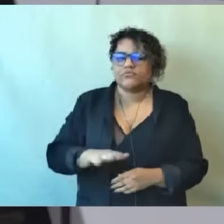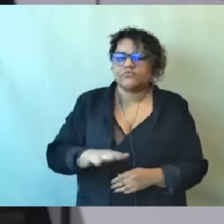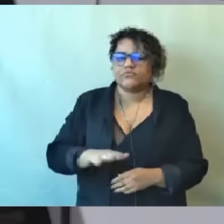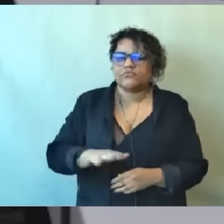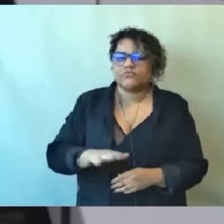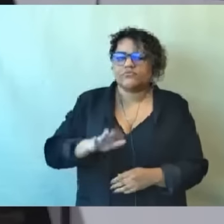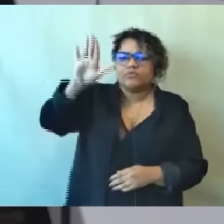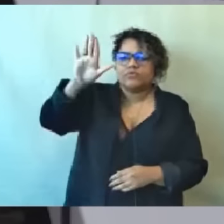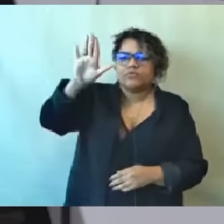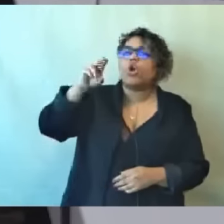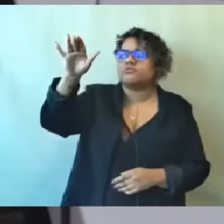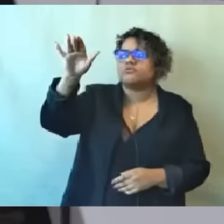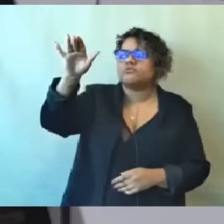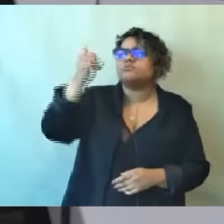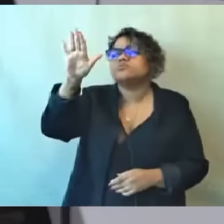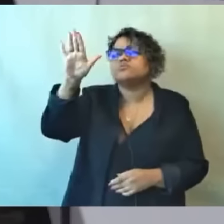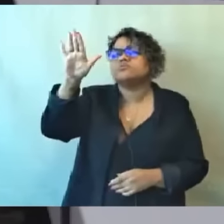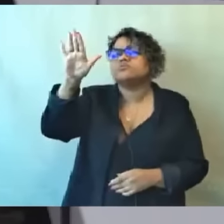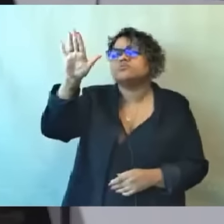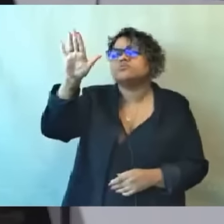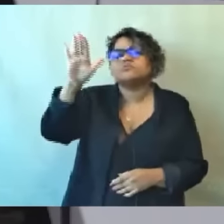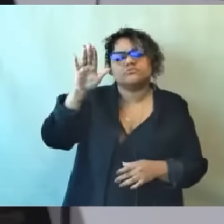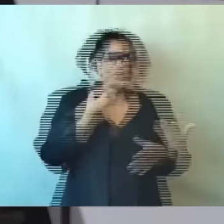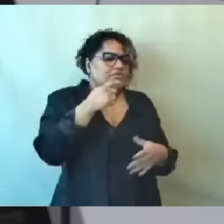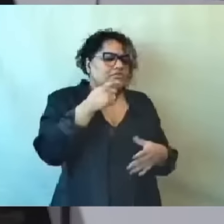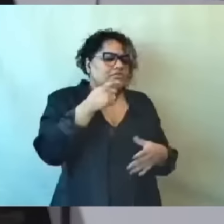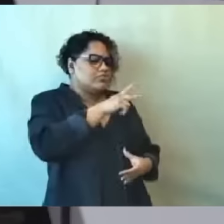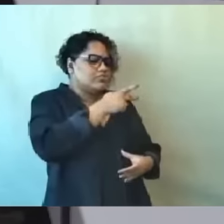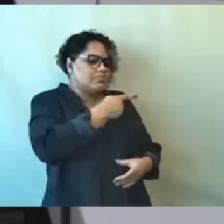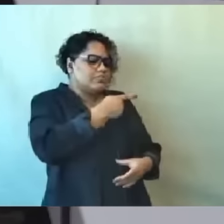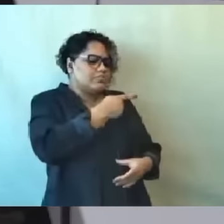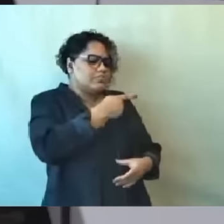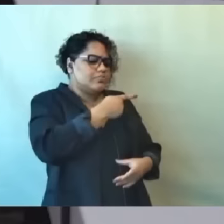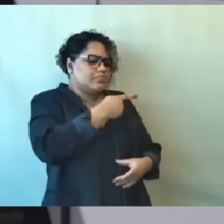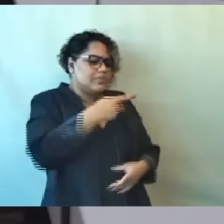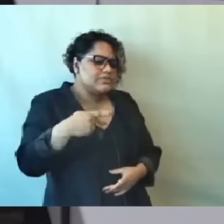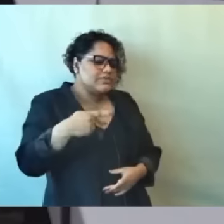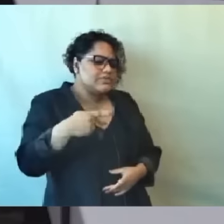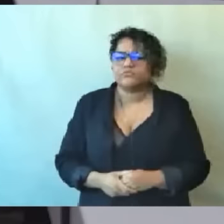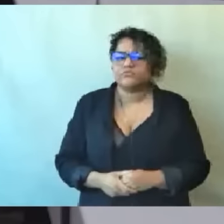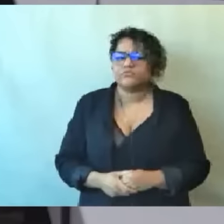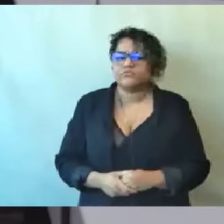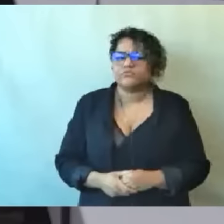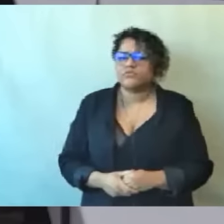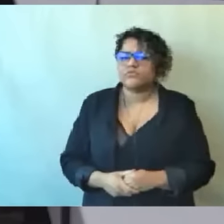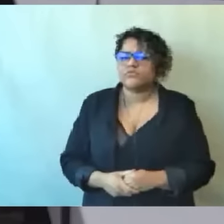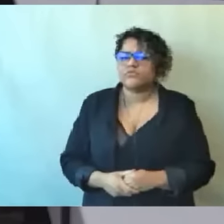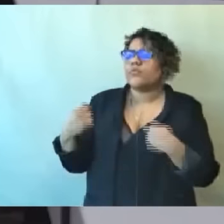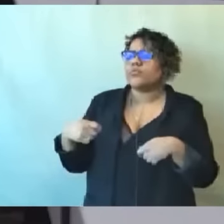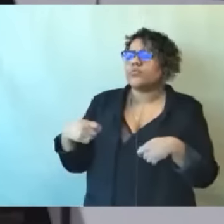votar, vereador Jorge Santos. Mas eu tinha que pontuar isso aqui, porque eu acho importante... Já está um tumulto danado aí já.